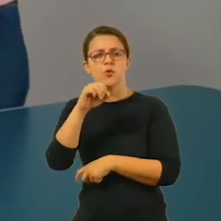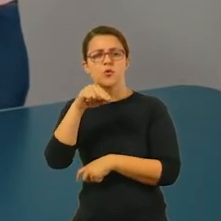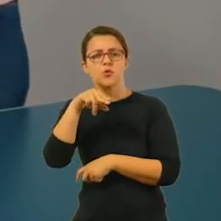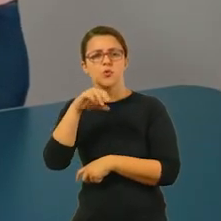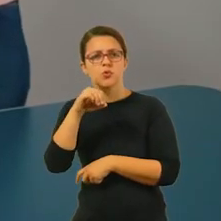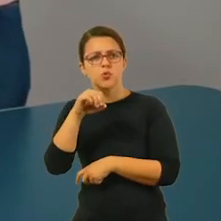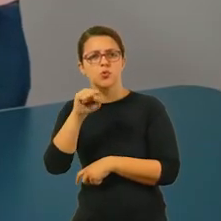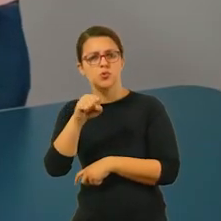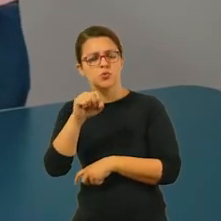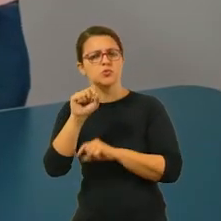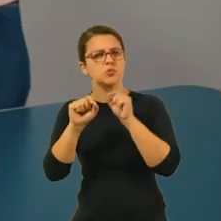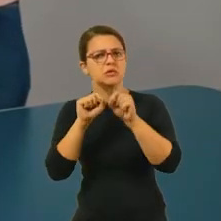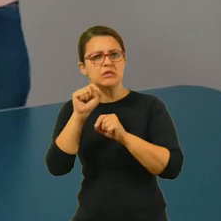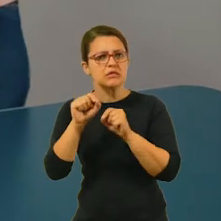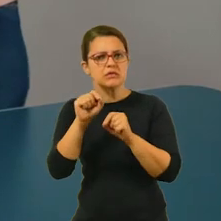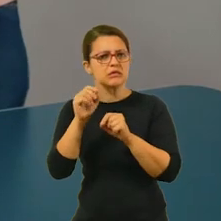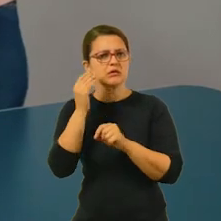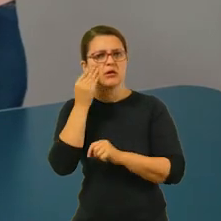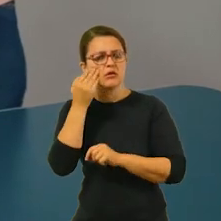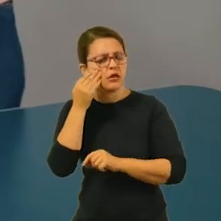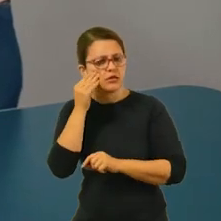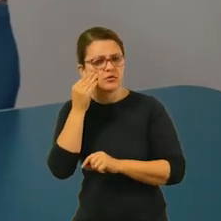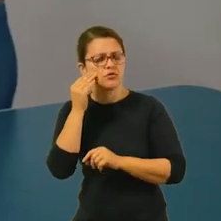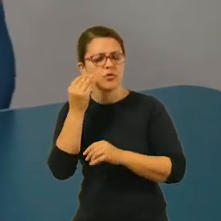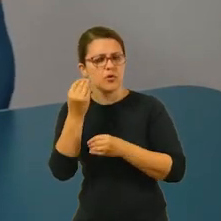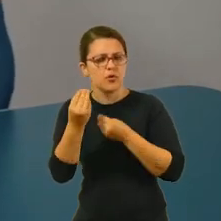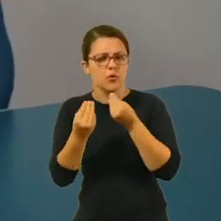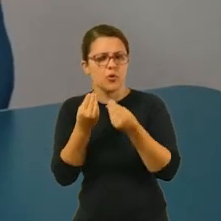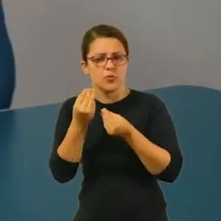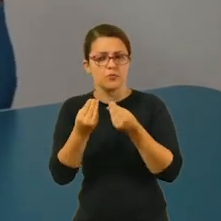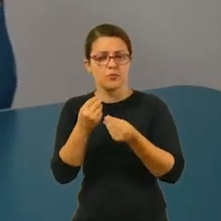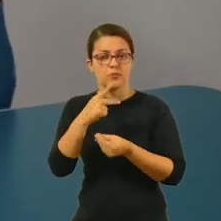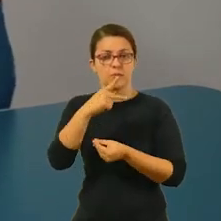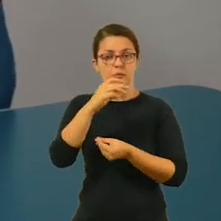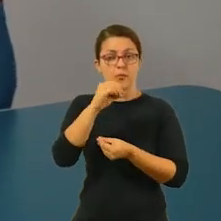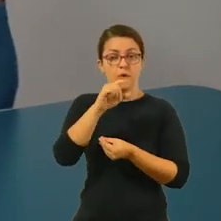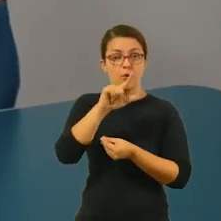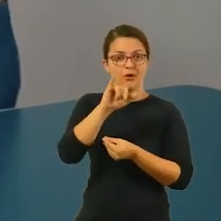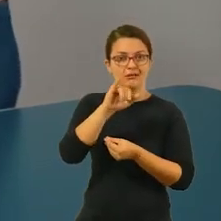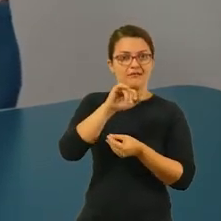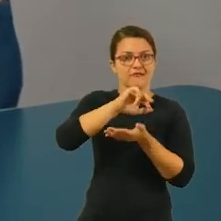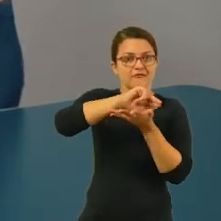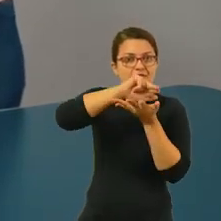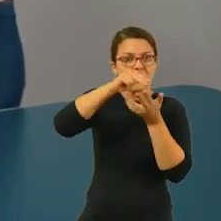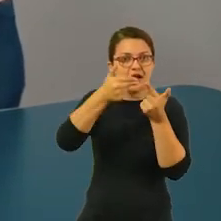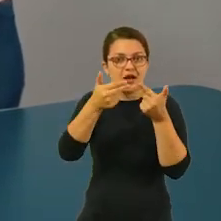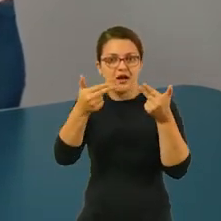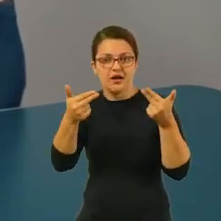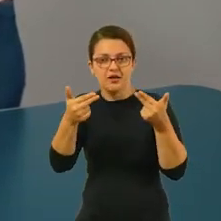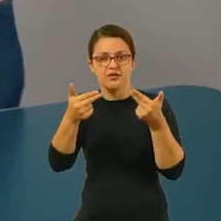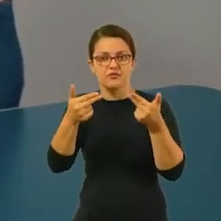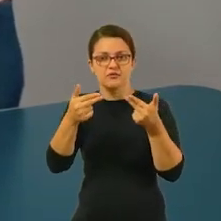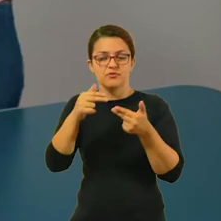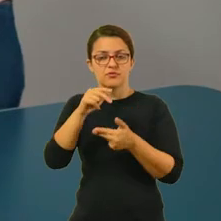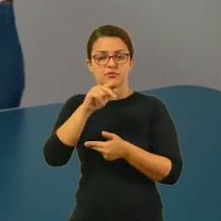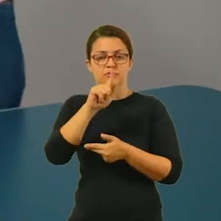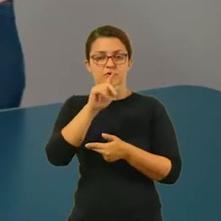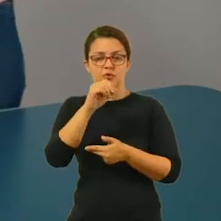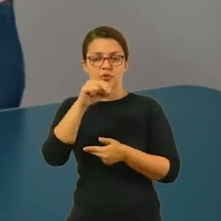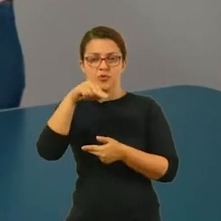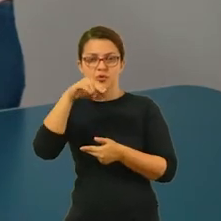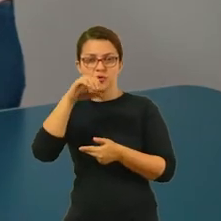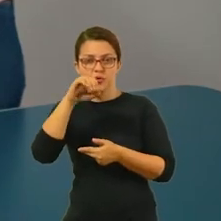nós falamos sobre polígonos, o nós entendemos? Poli significa muitos e gônus significa formas,